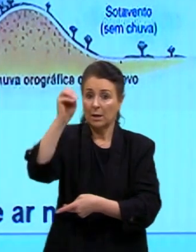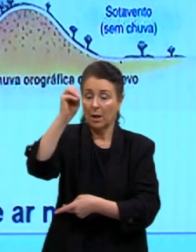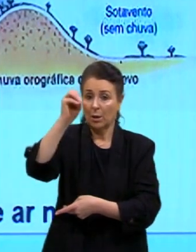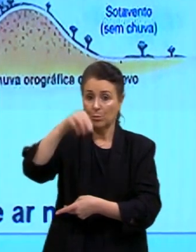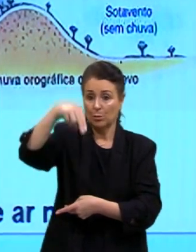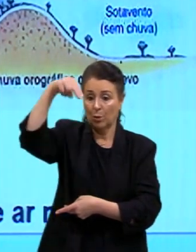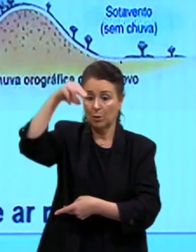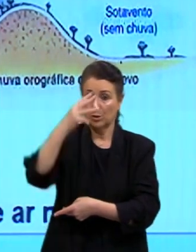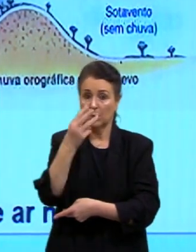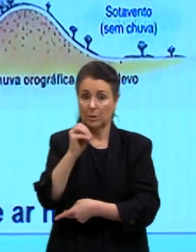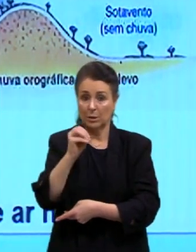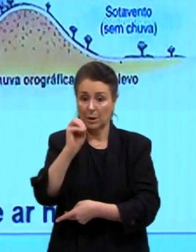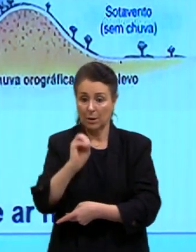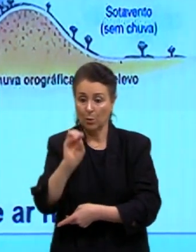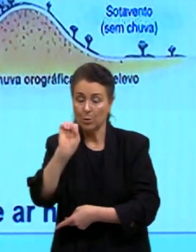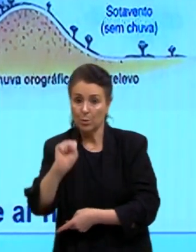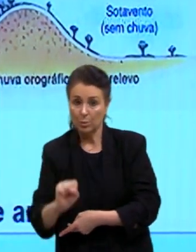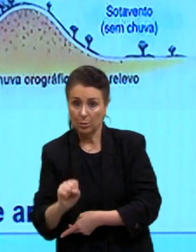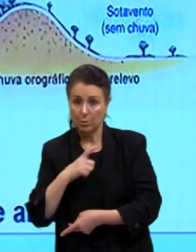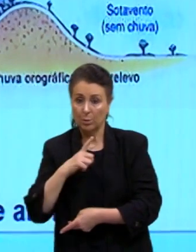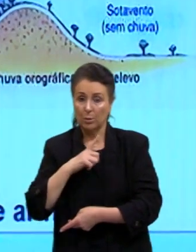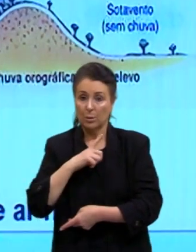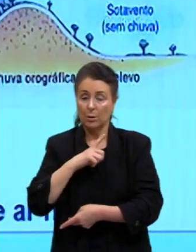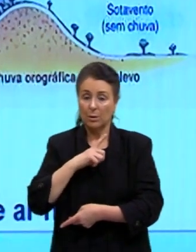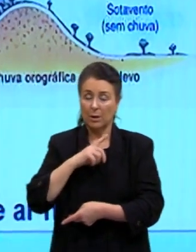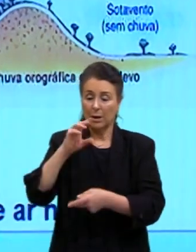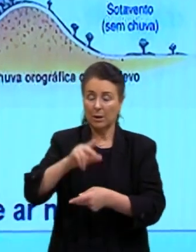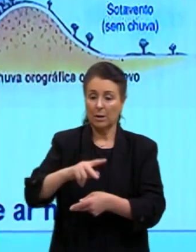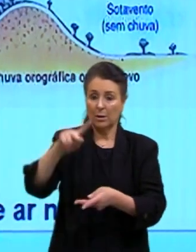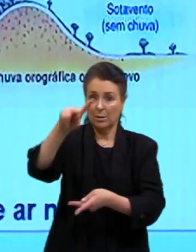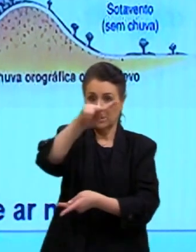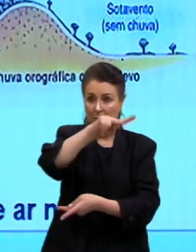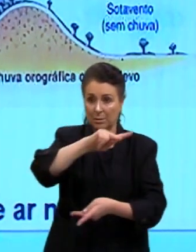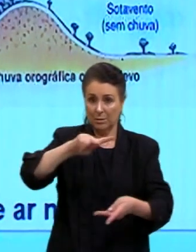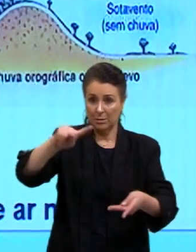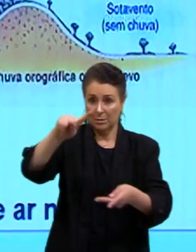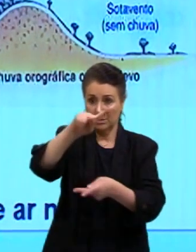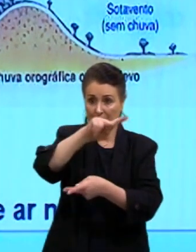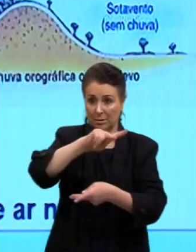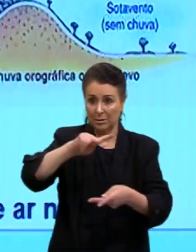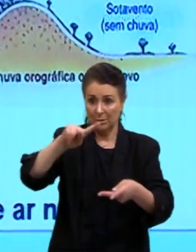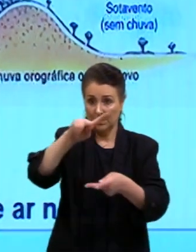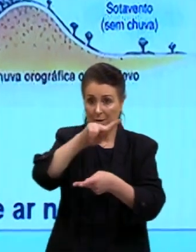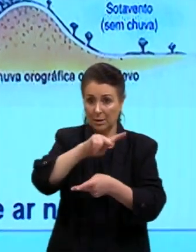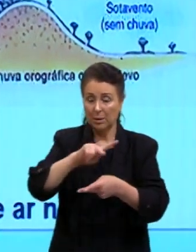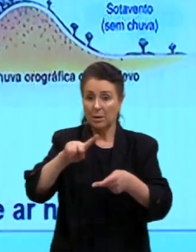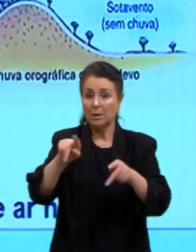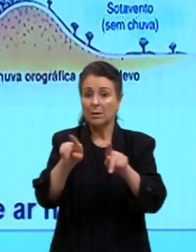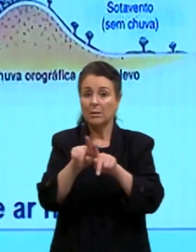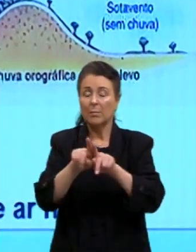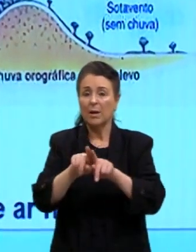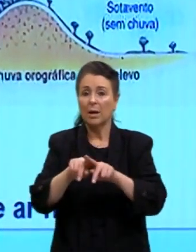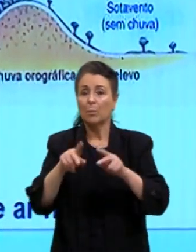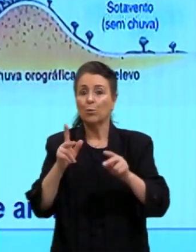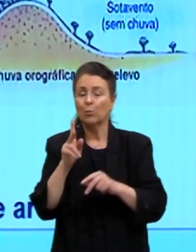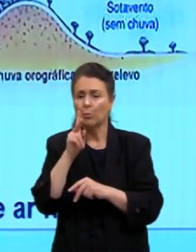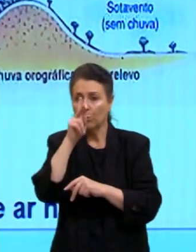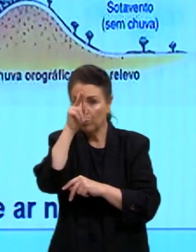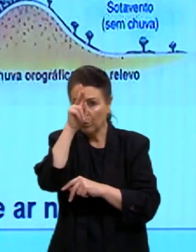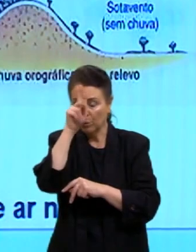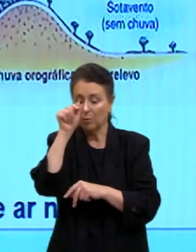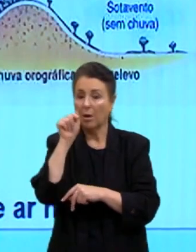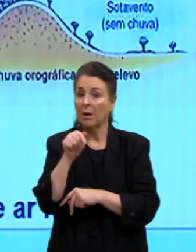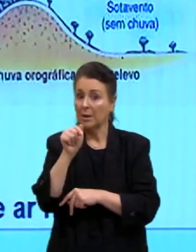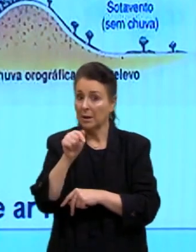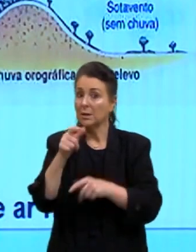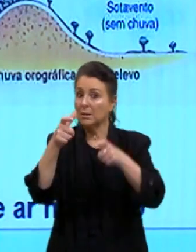zona tropical, então, nós temos a atuação de uma célula chamada célula de Hadley. Está agorizada? Que ela é muito forte dentro dessa ótica